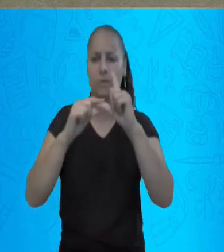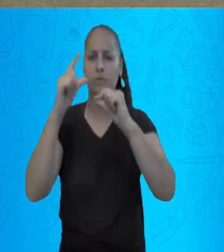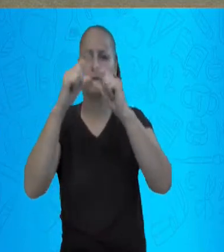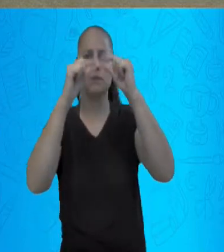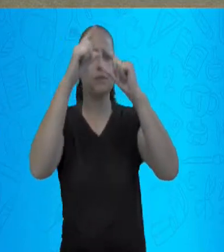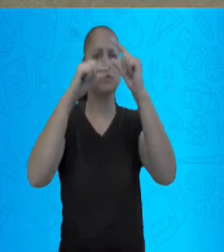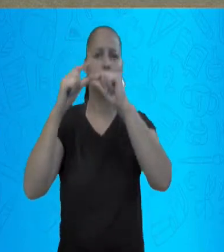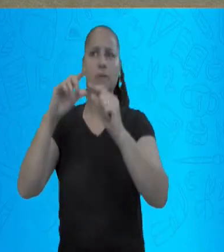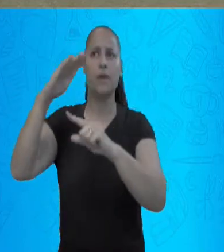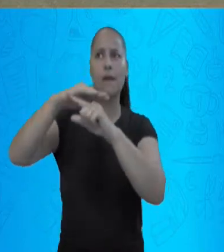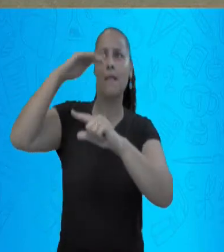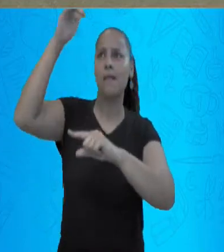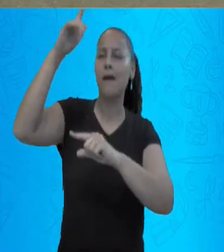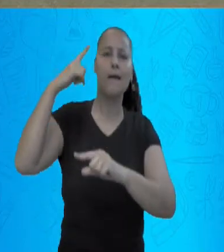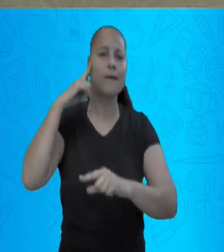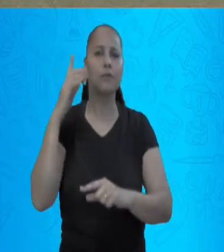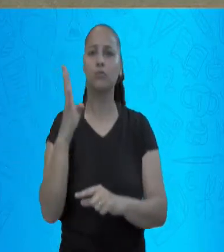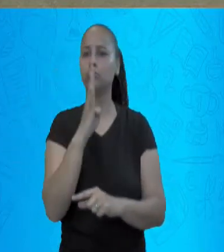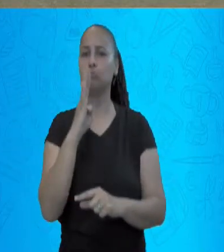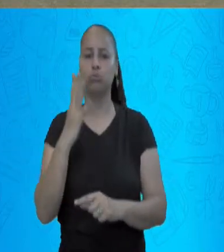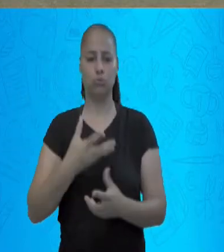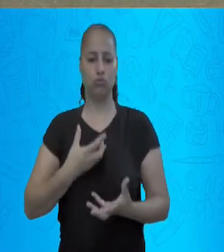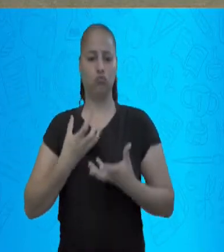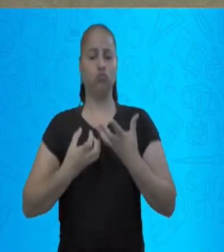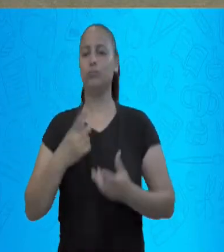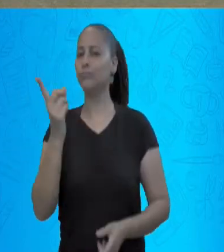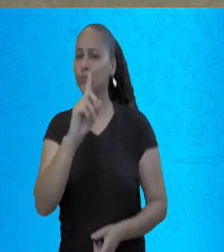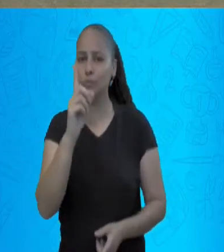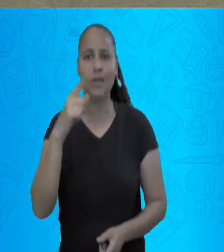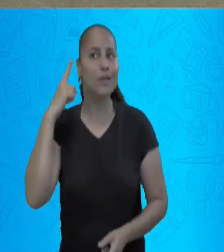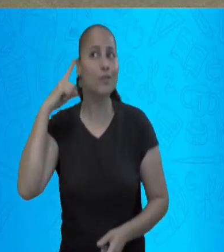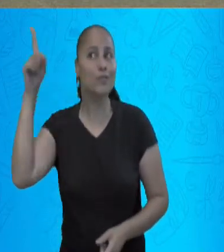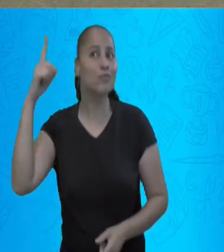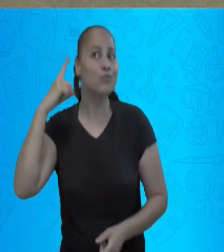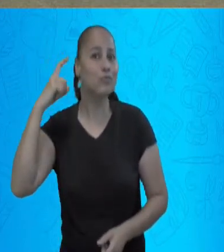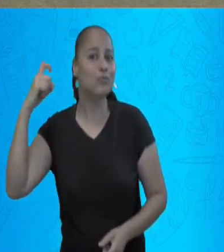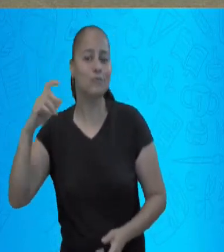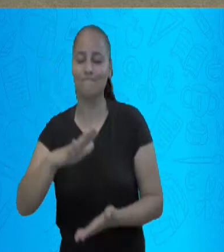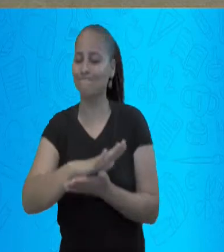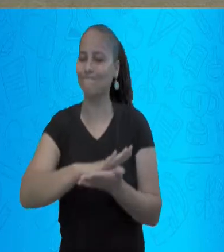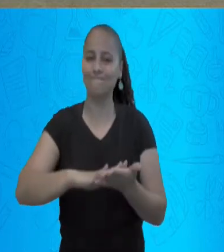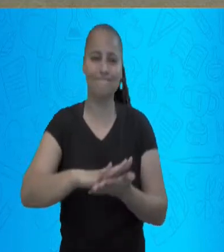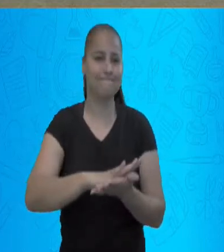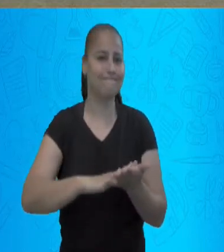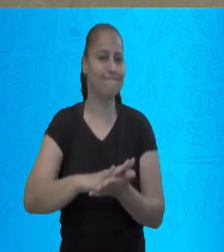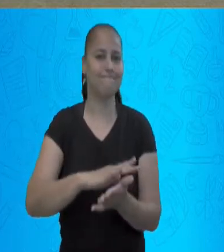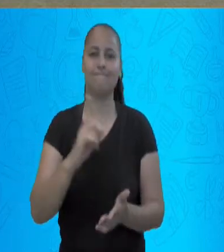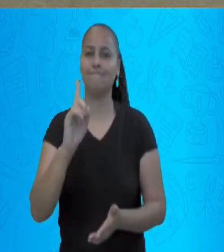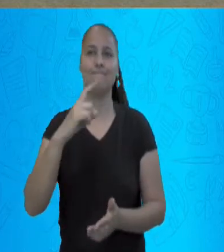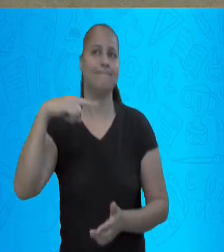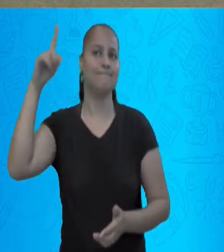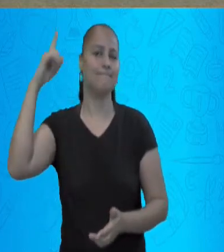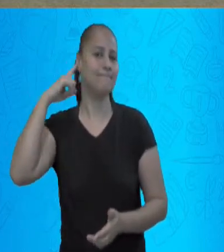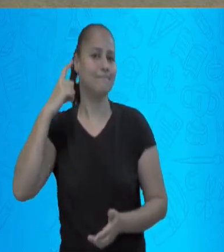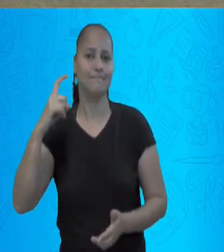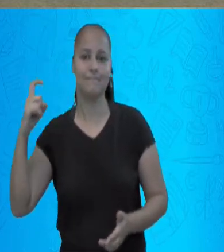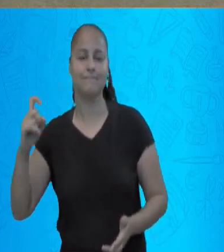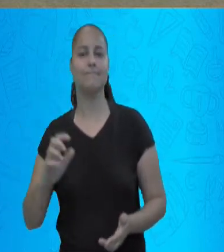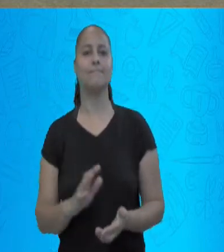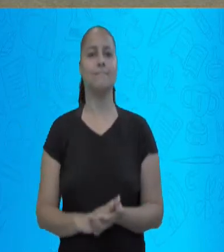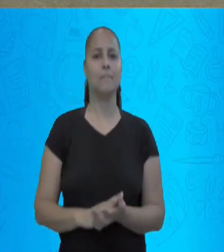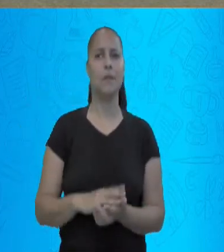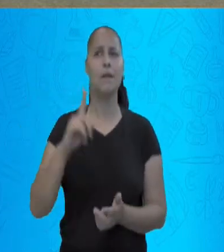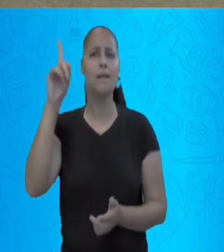pudesse ouvir, seriam barulhos imensos. Porque lá em cima, o tempo todo existem